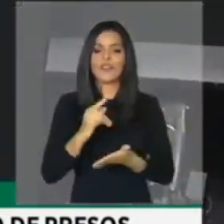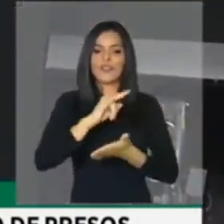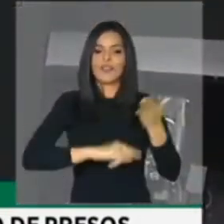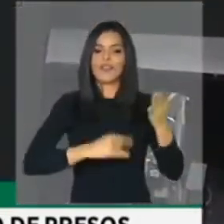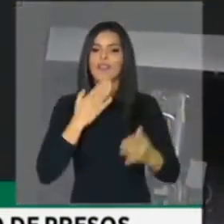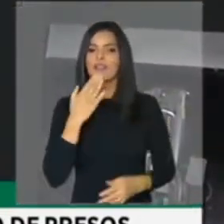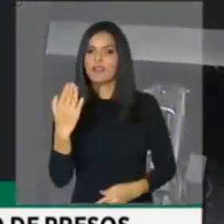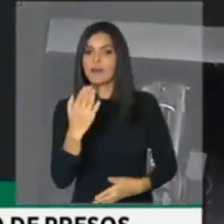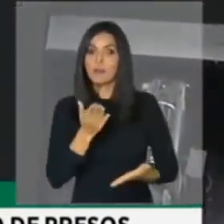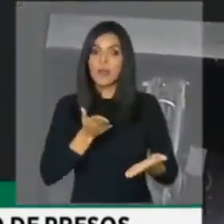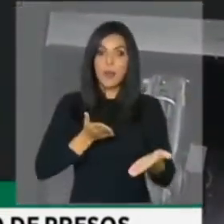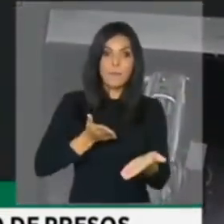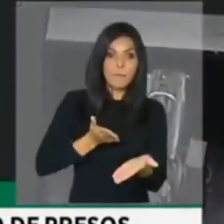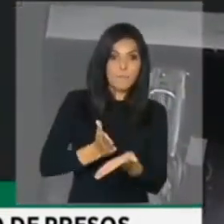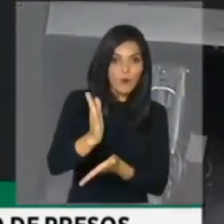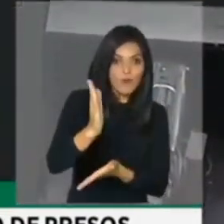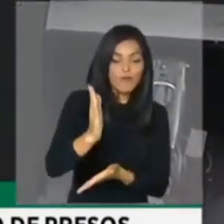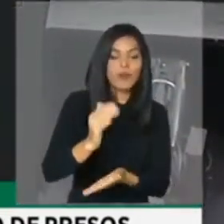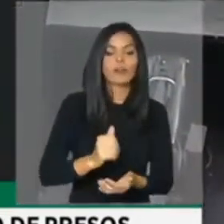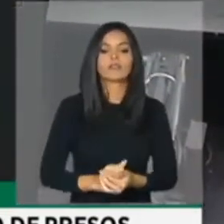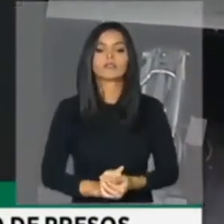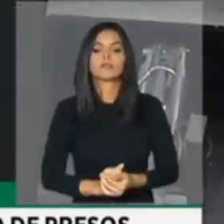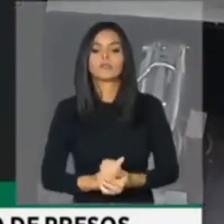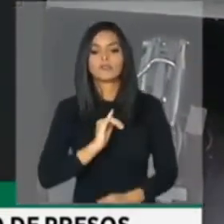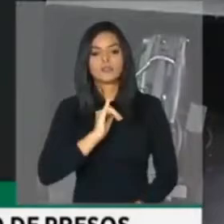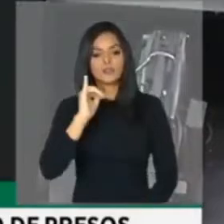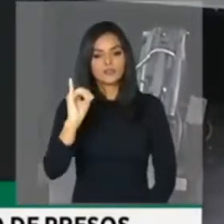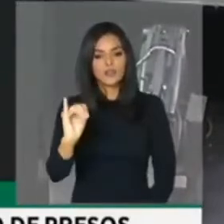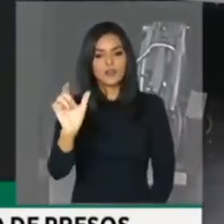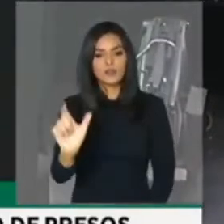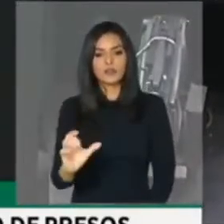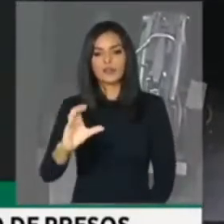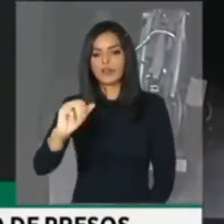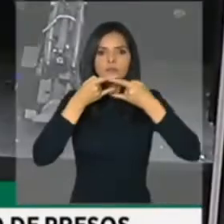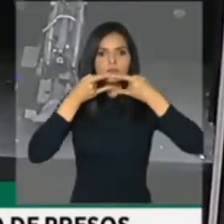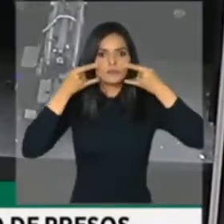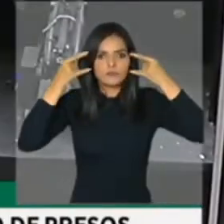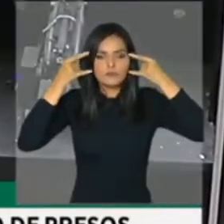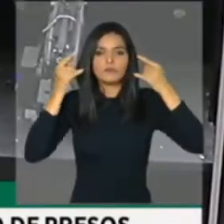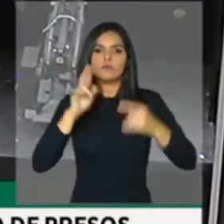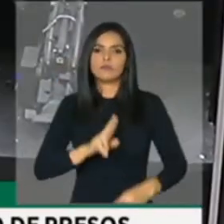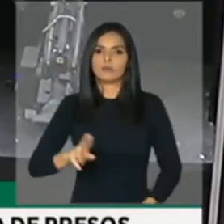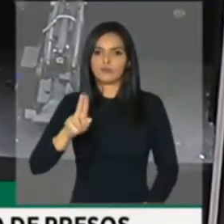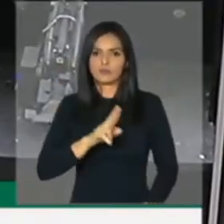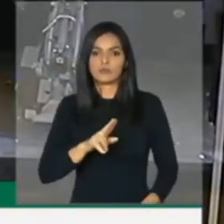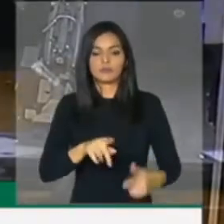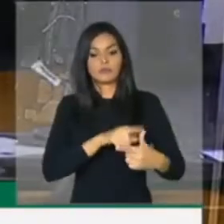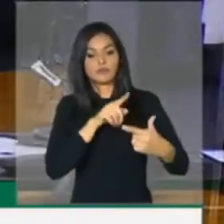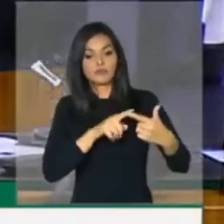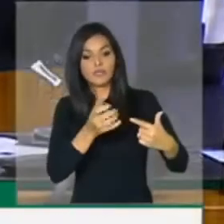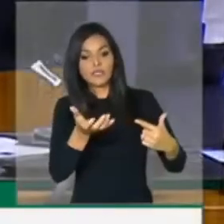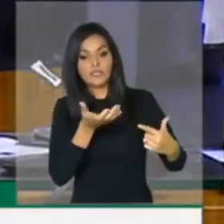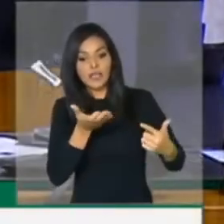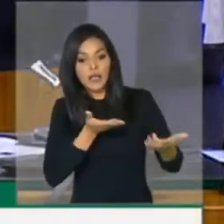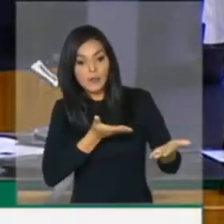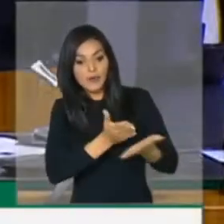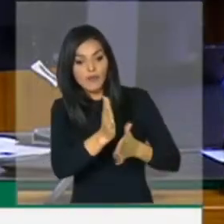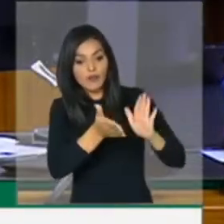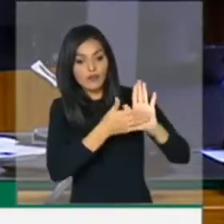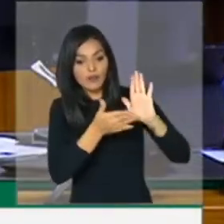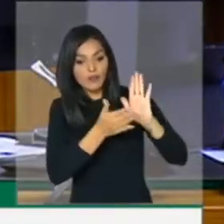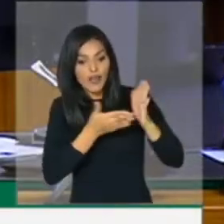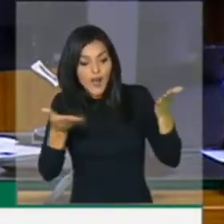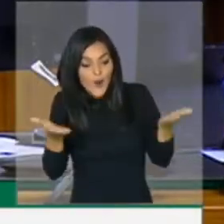aprovado, conforme o deputado Carlos Jordi. Se ainda tiver interesse de aprovar a matéria nesse